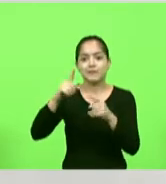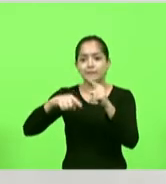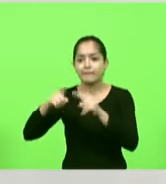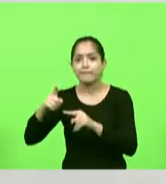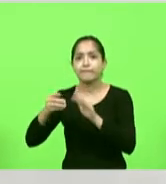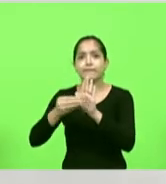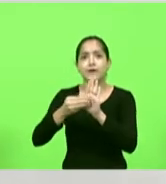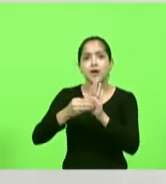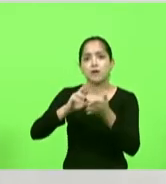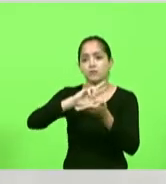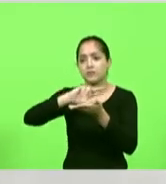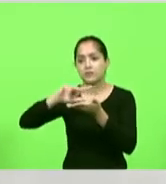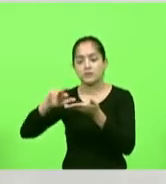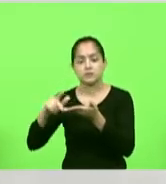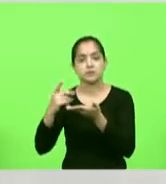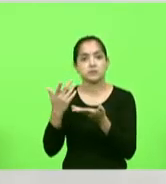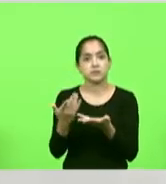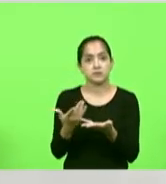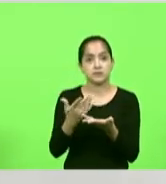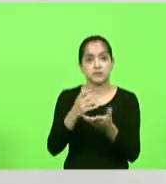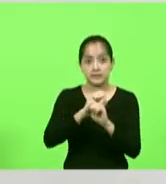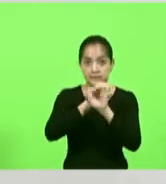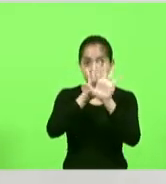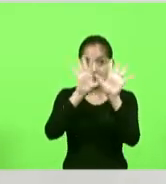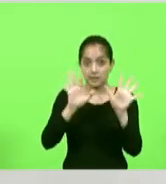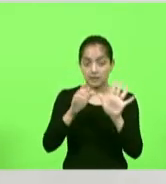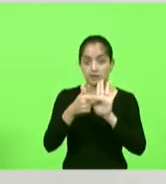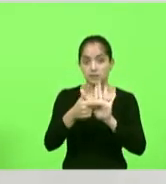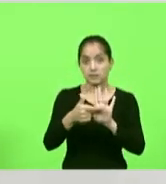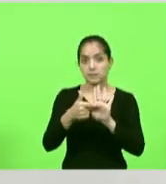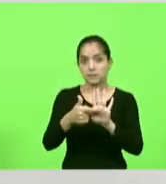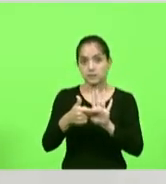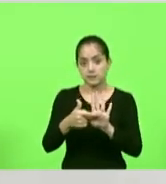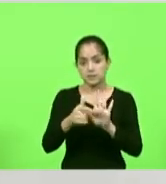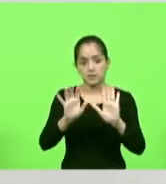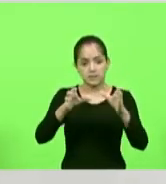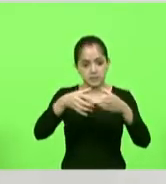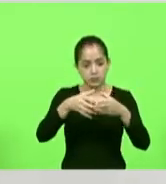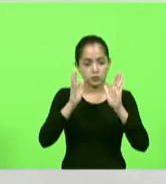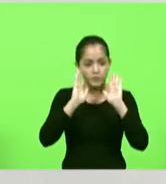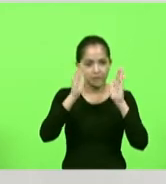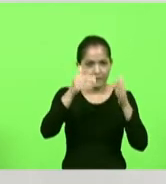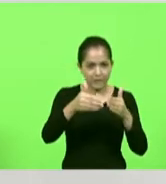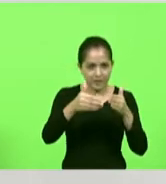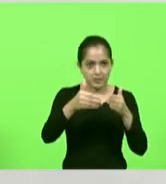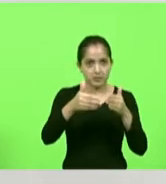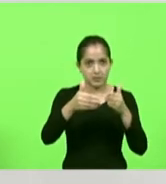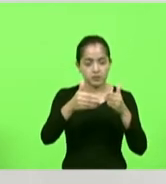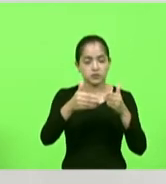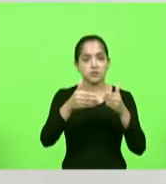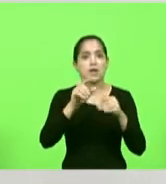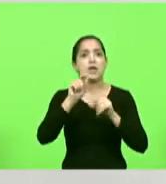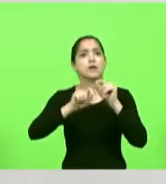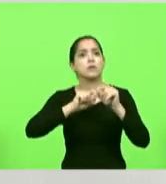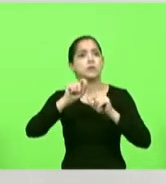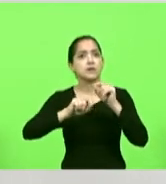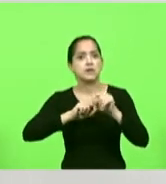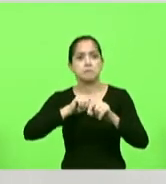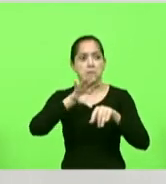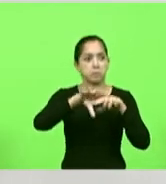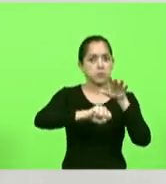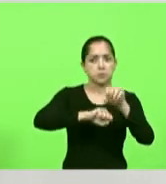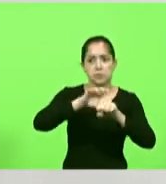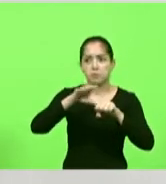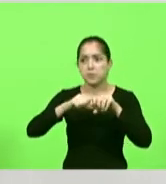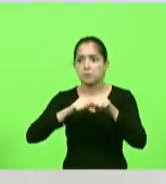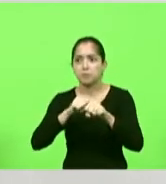então eu queria deixar bem claro aqui esta frente parlamentar não é caças bruxas